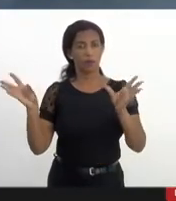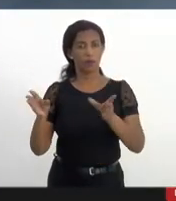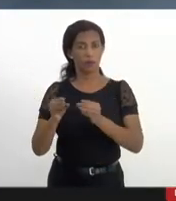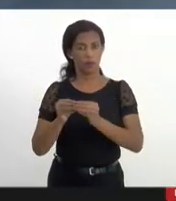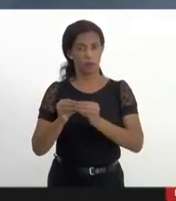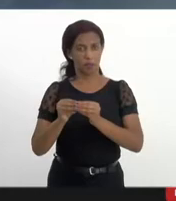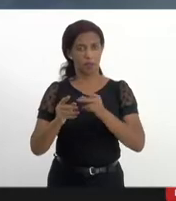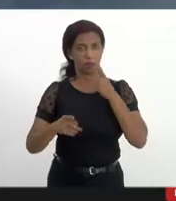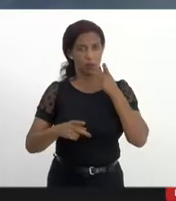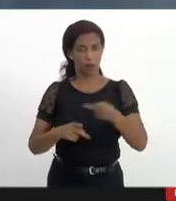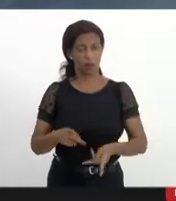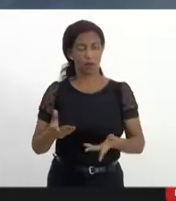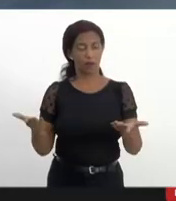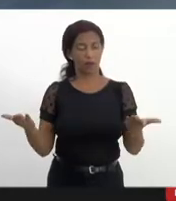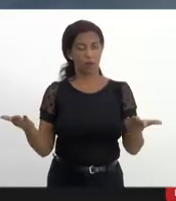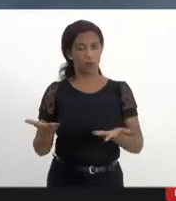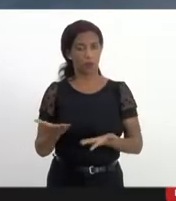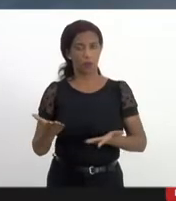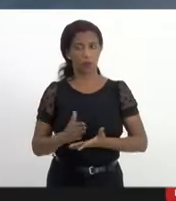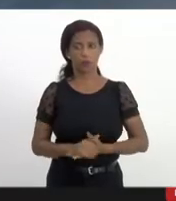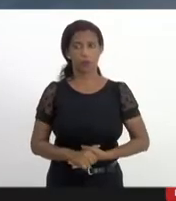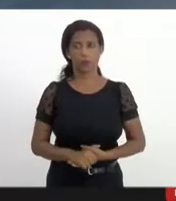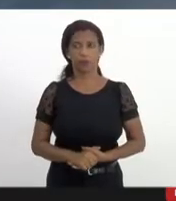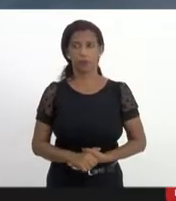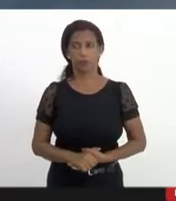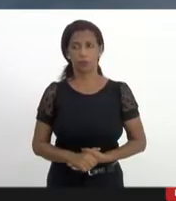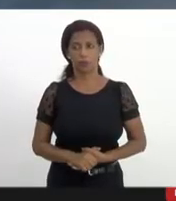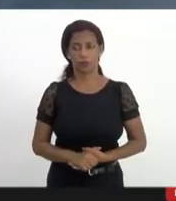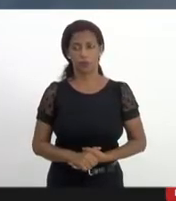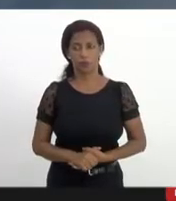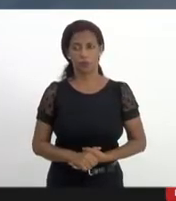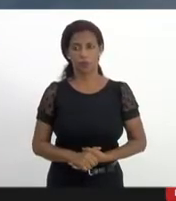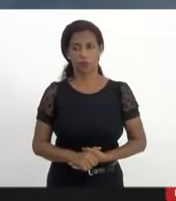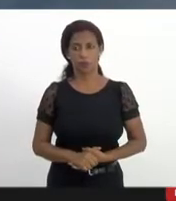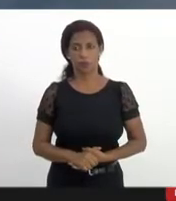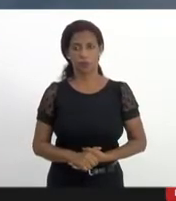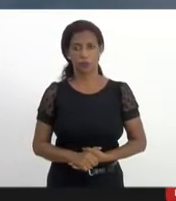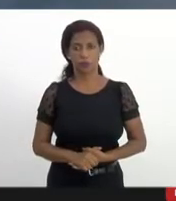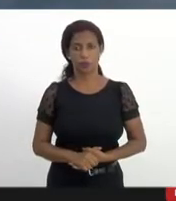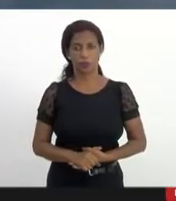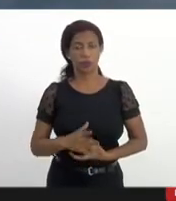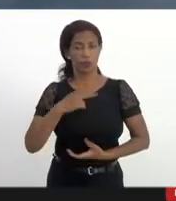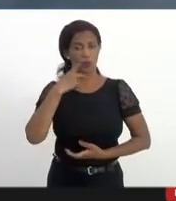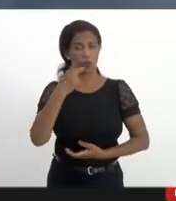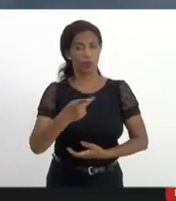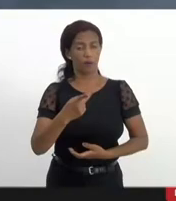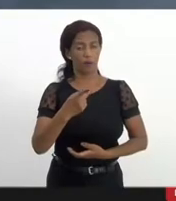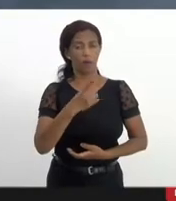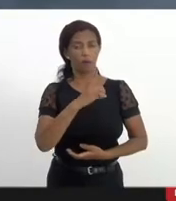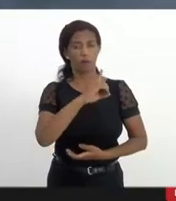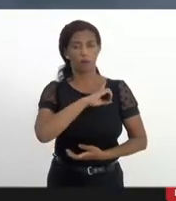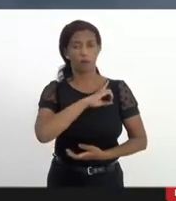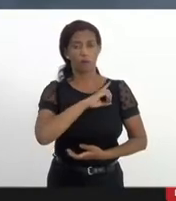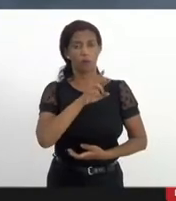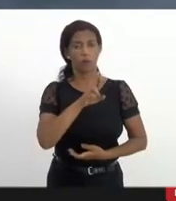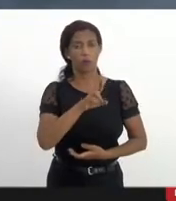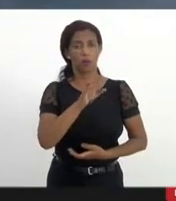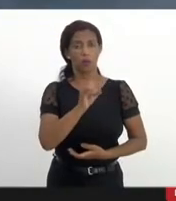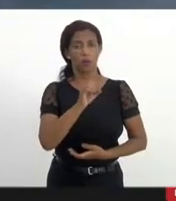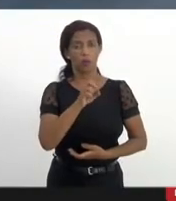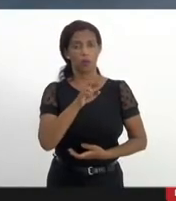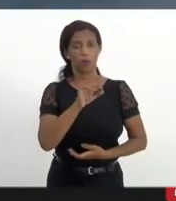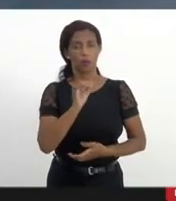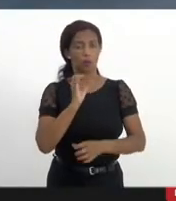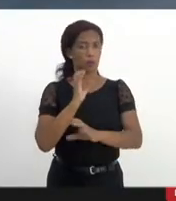temática do dia de hoje com a escuta do delegado Rodrigo Oliveira pela Polícia Civil